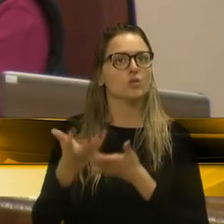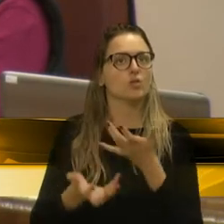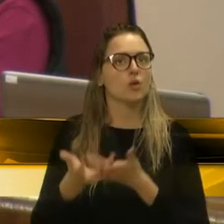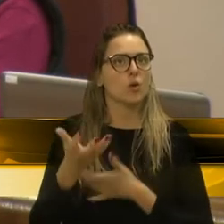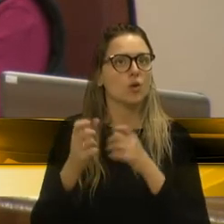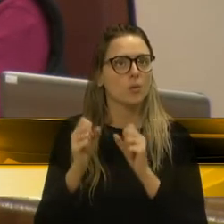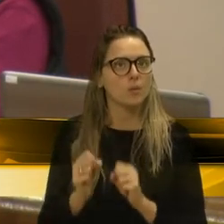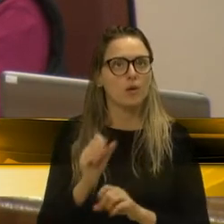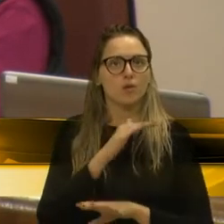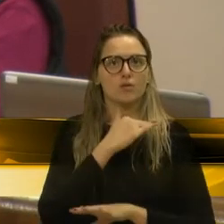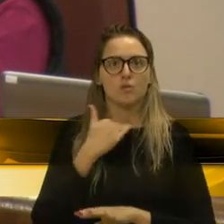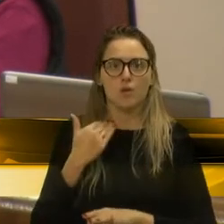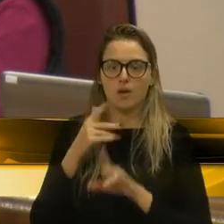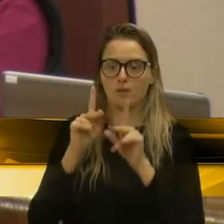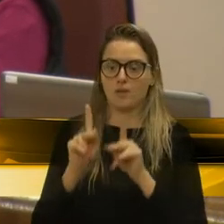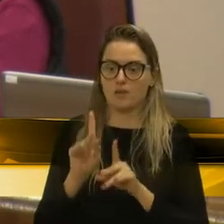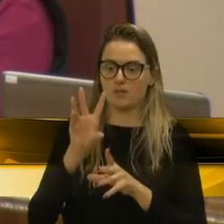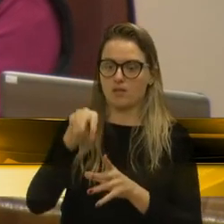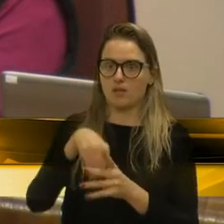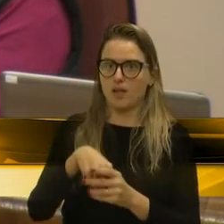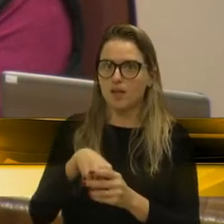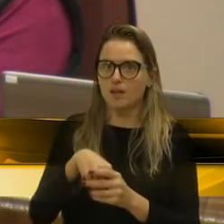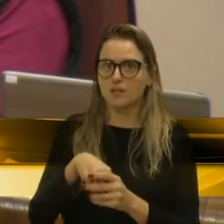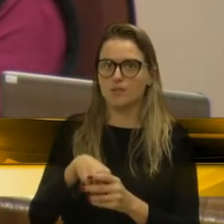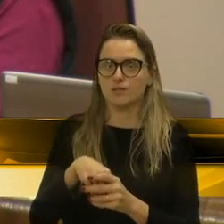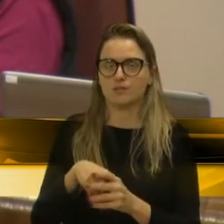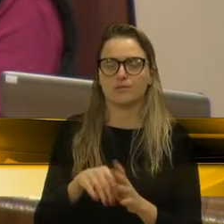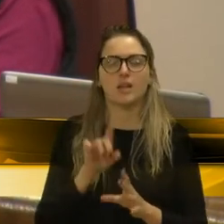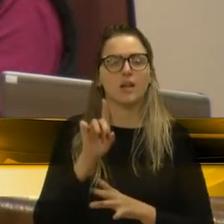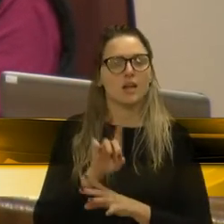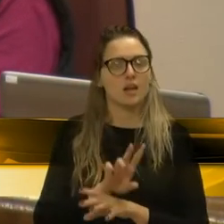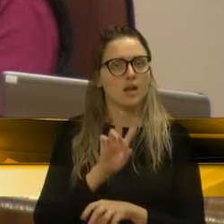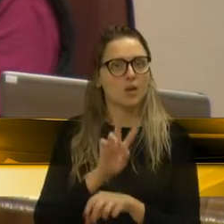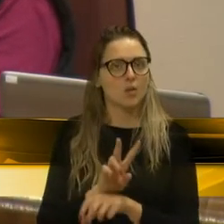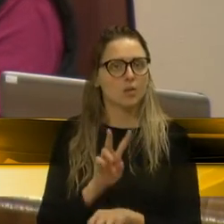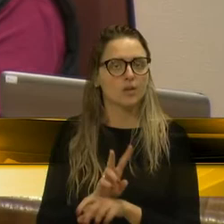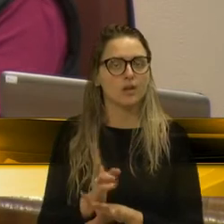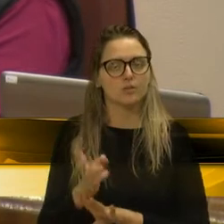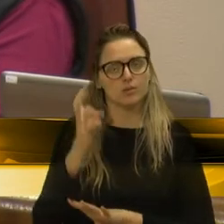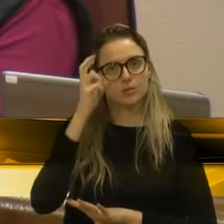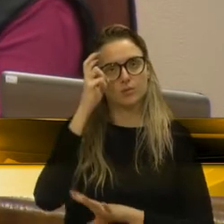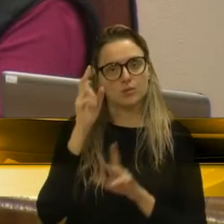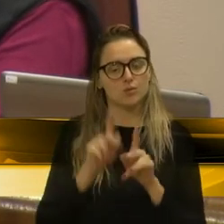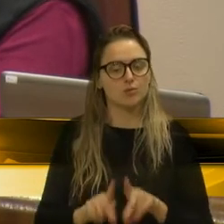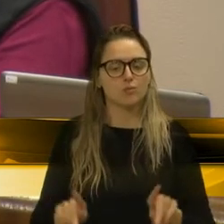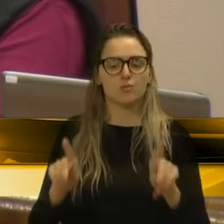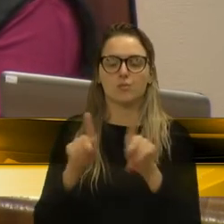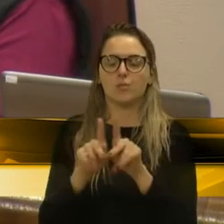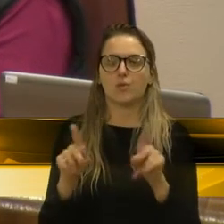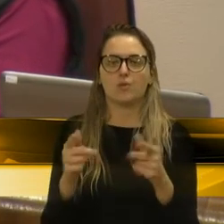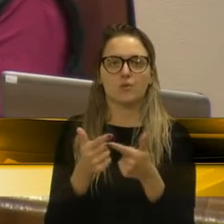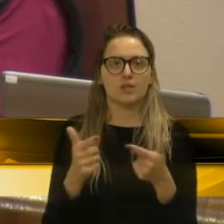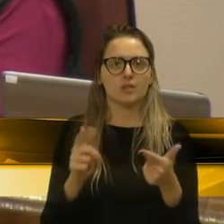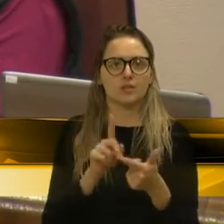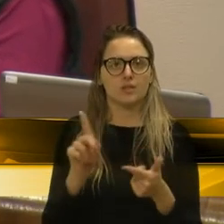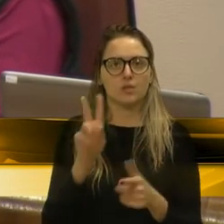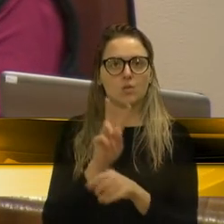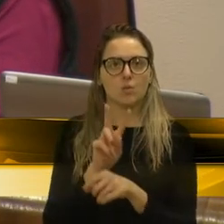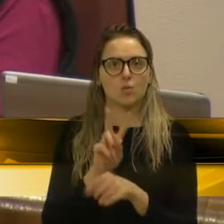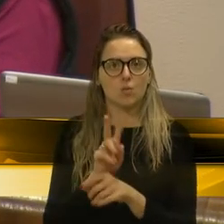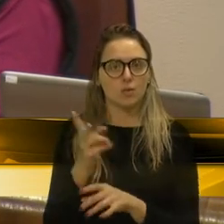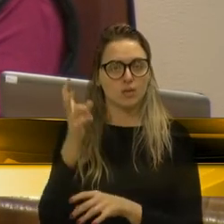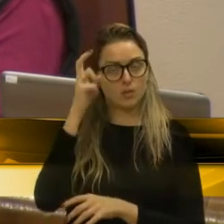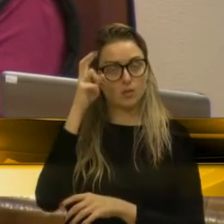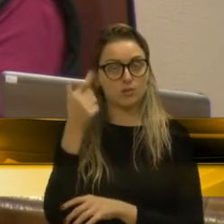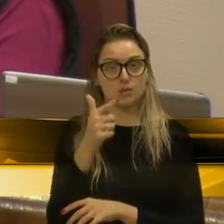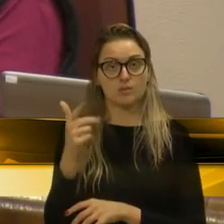morrer gente ali. Então, é uma preservação cultural. Um povo que não preserva a sua cultura não tem história.